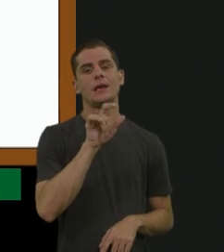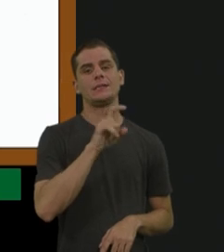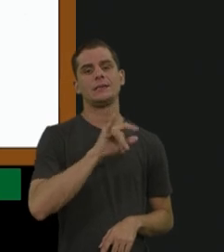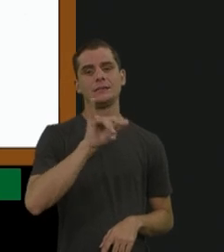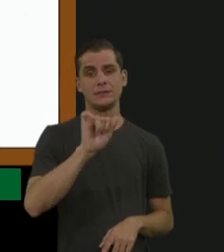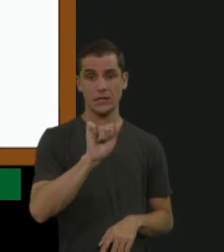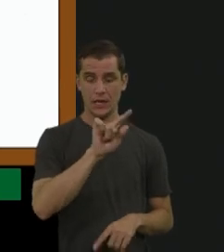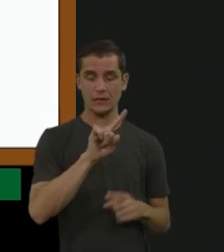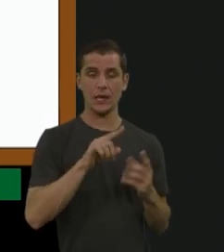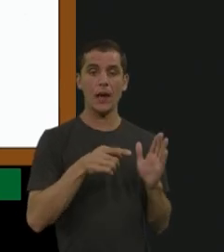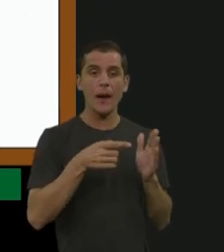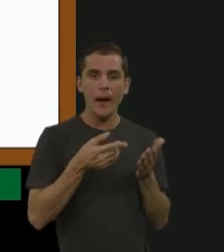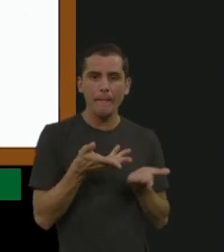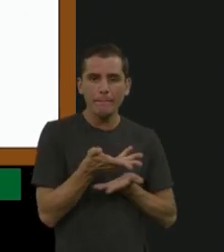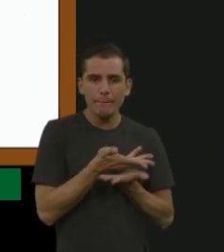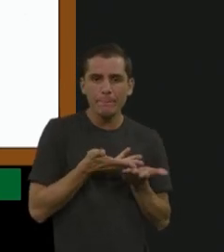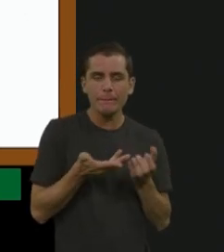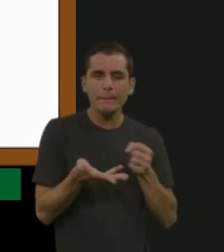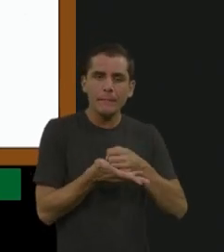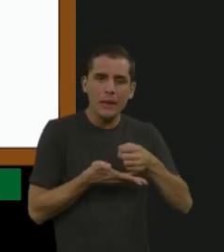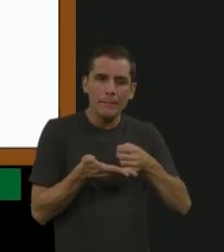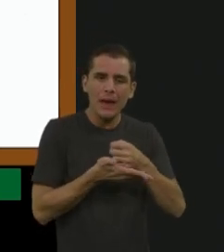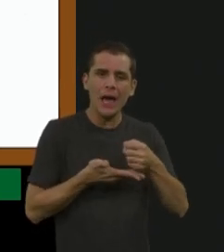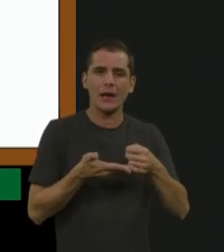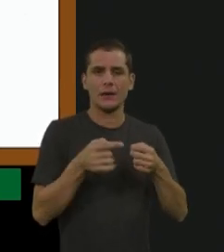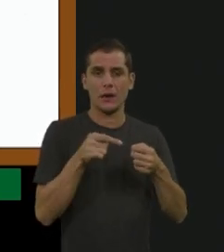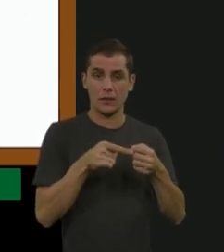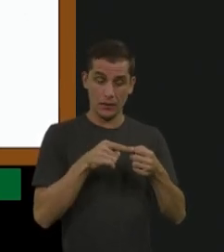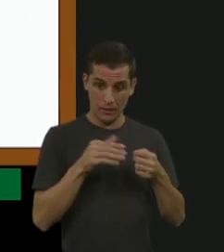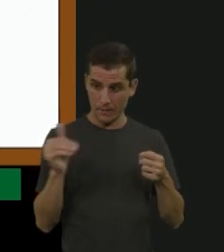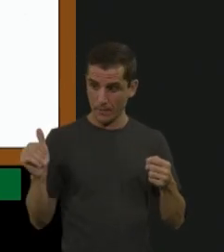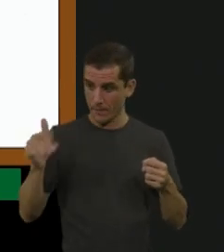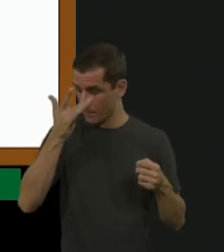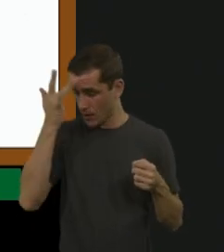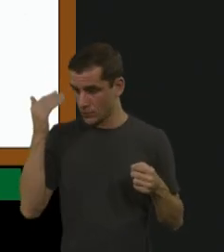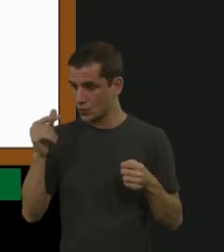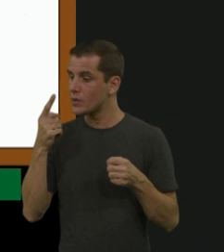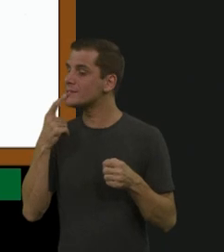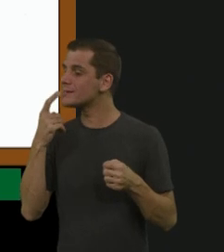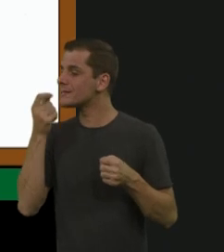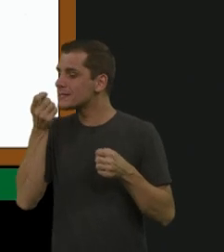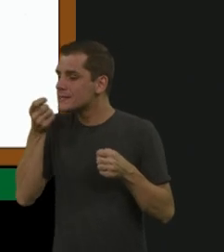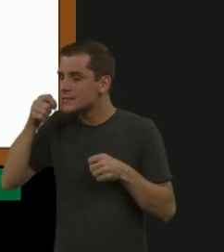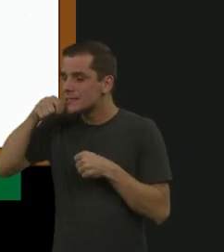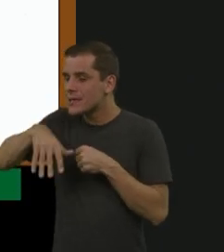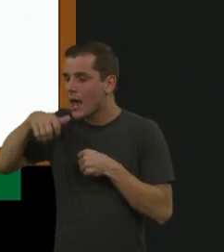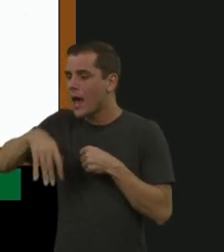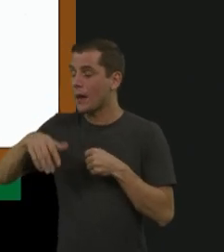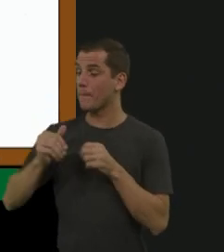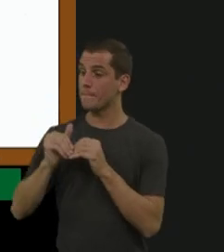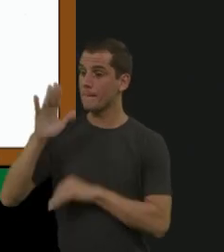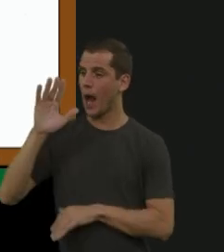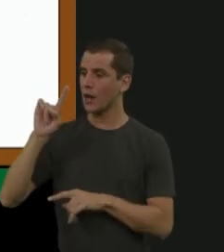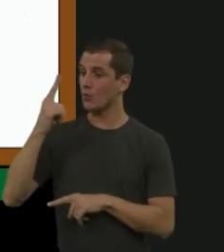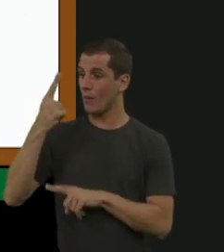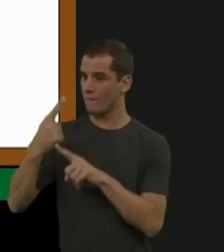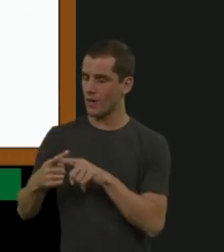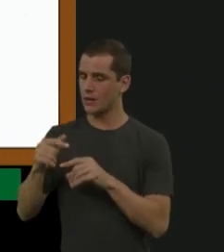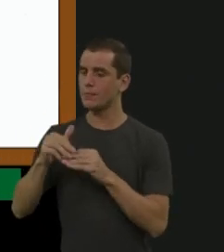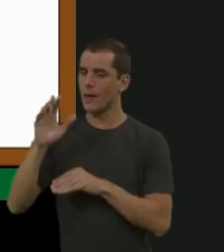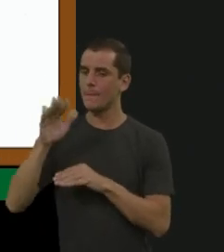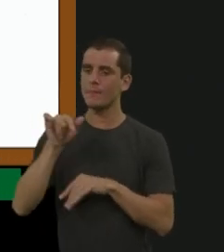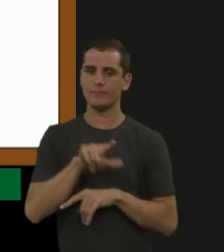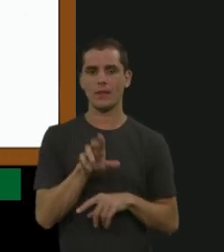indivíduo já teve mais de um sangramento. Também para fenótipo hemorrágico grave, porque exatamente a gente quer